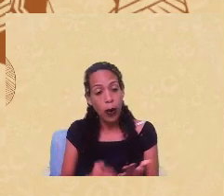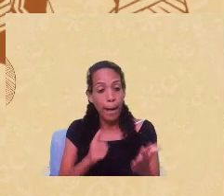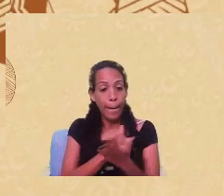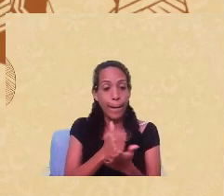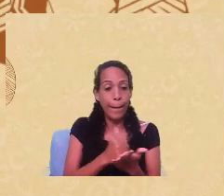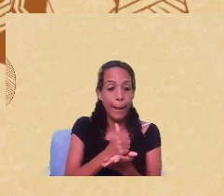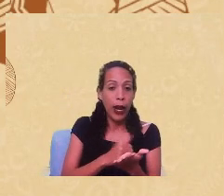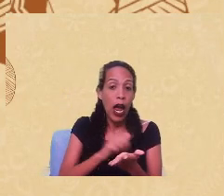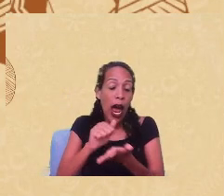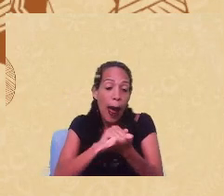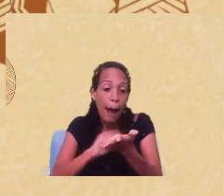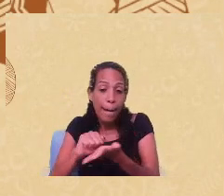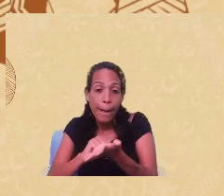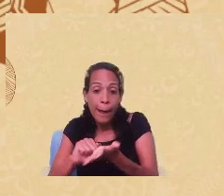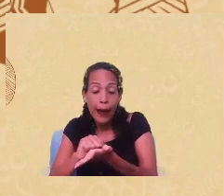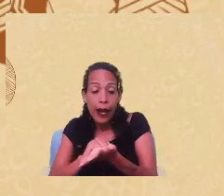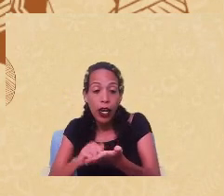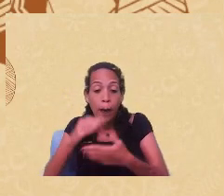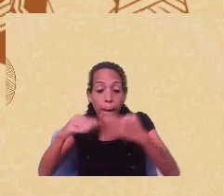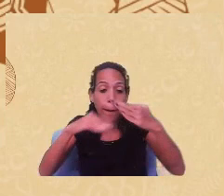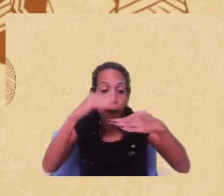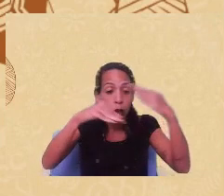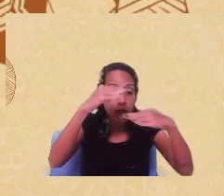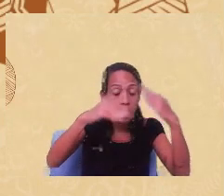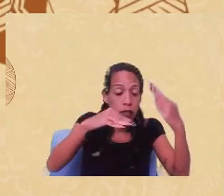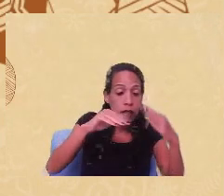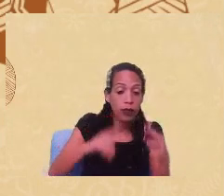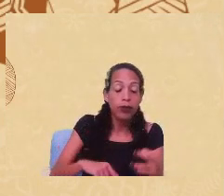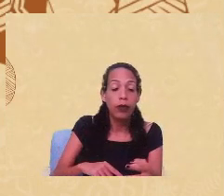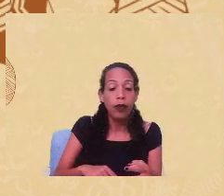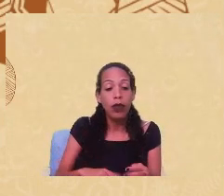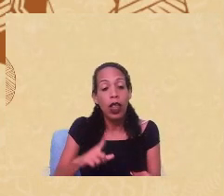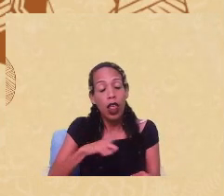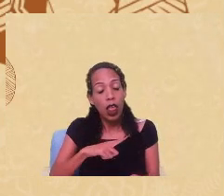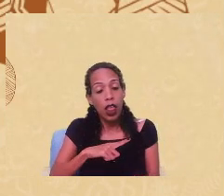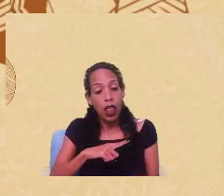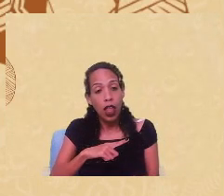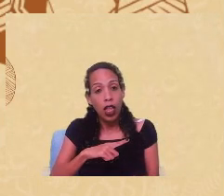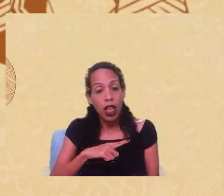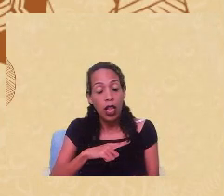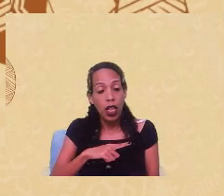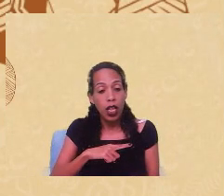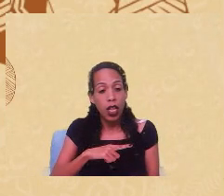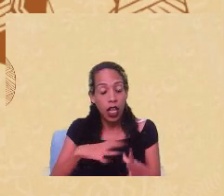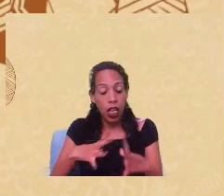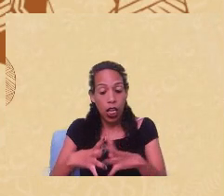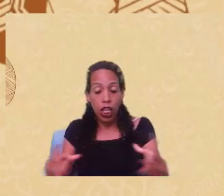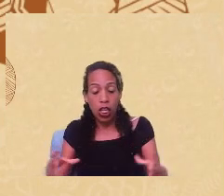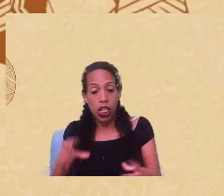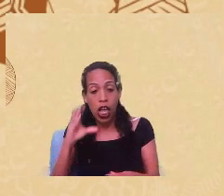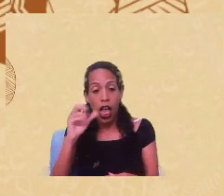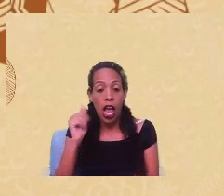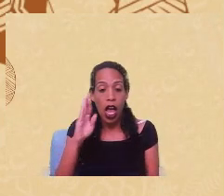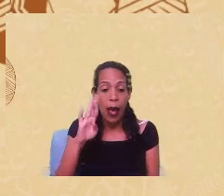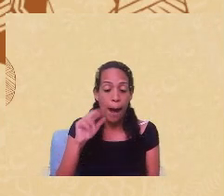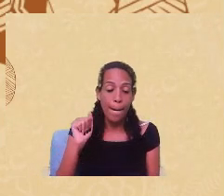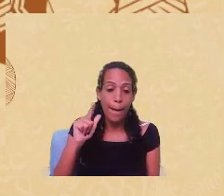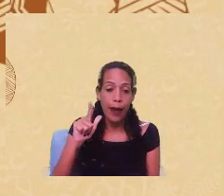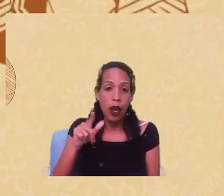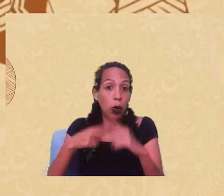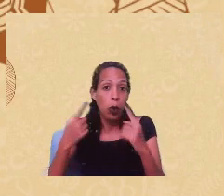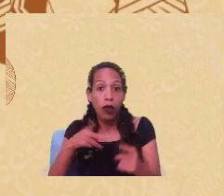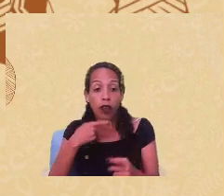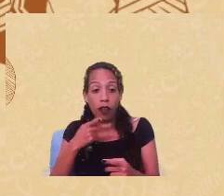apagadas nesse processo, né? E aí tem a citação de Brandão e Cabral quando elas vão dizer que como é